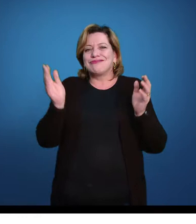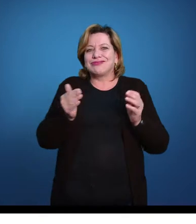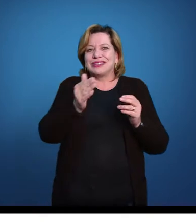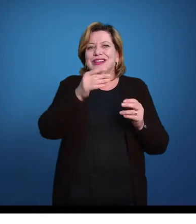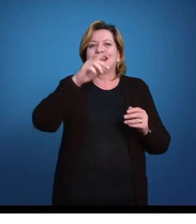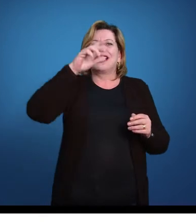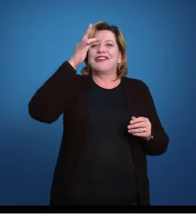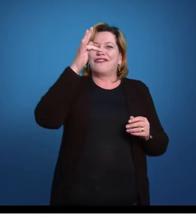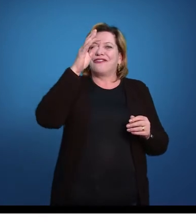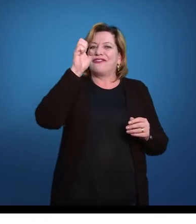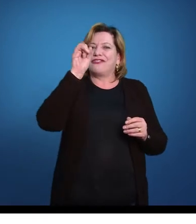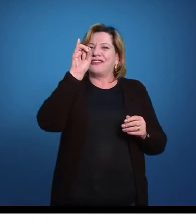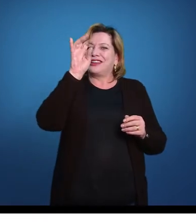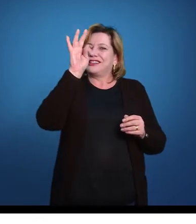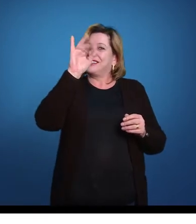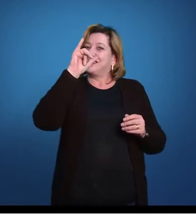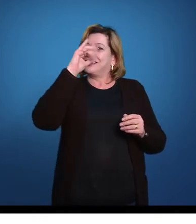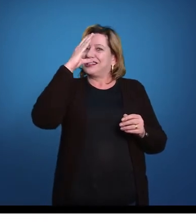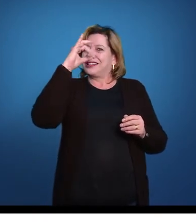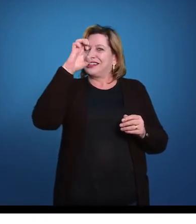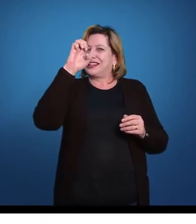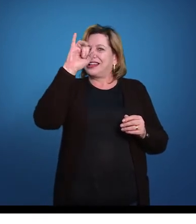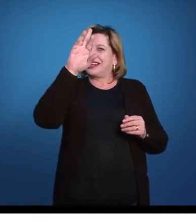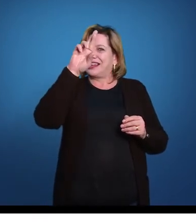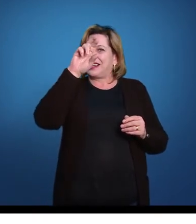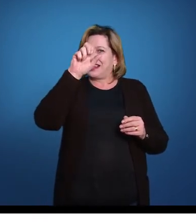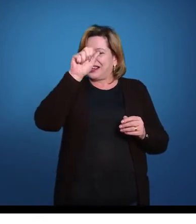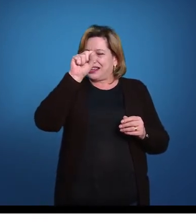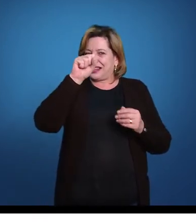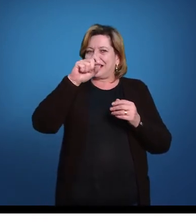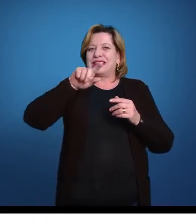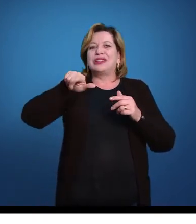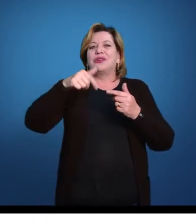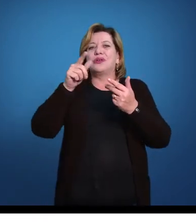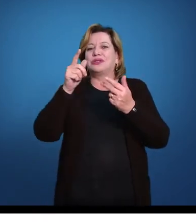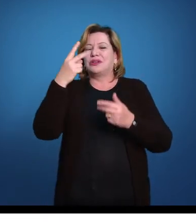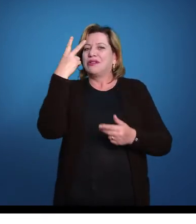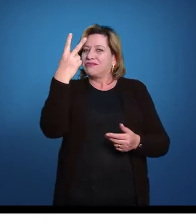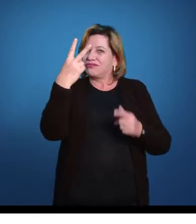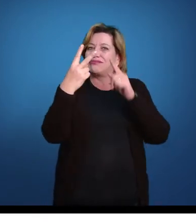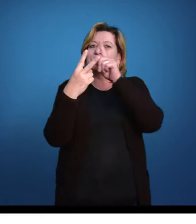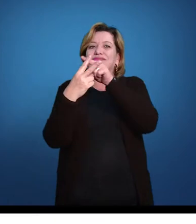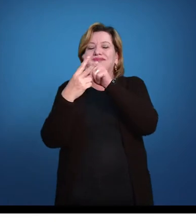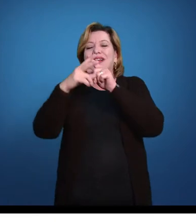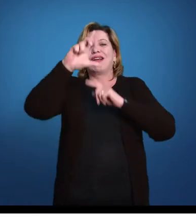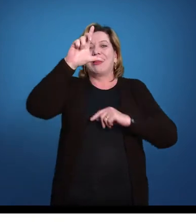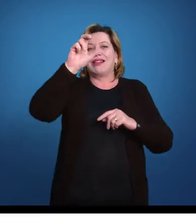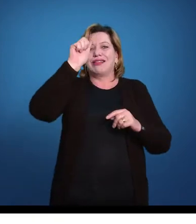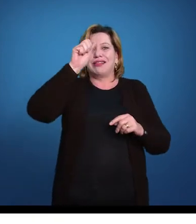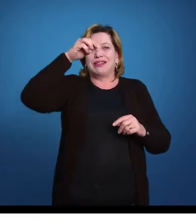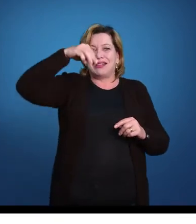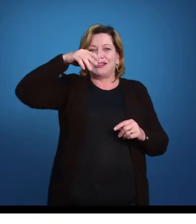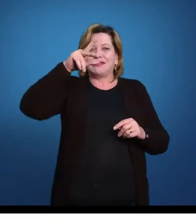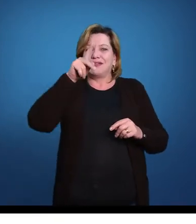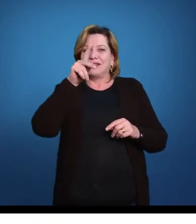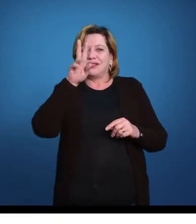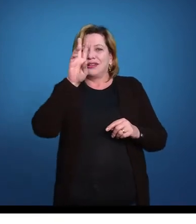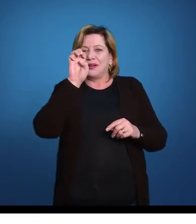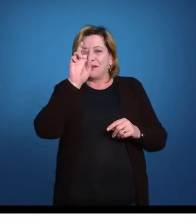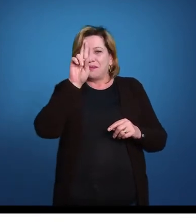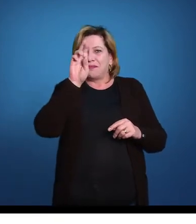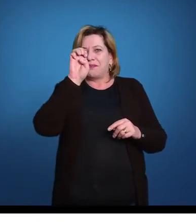animais, peixes de corpo comprido, corpo anguiliforme, ou forma de enguia.